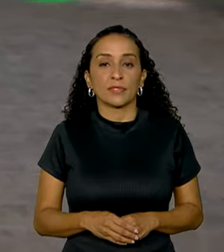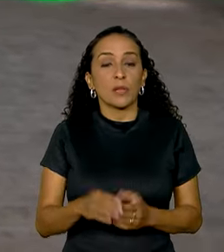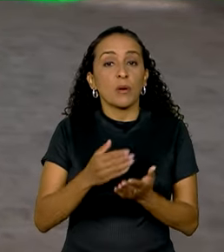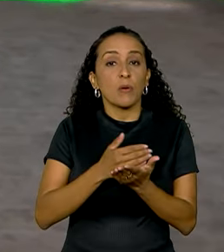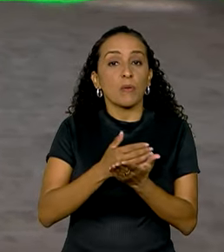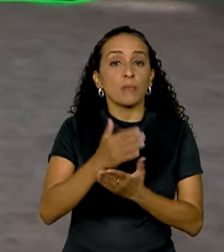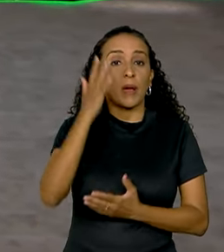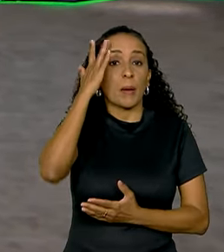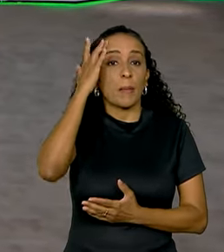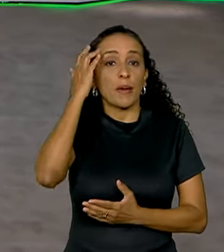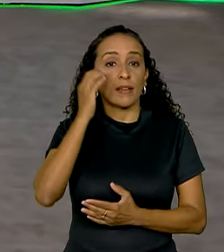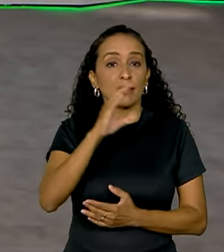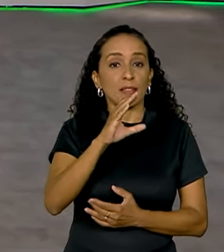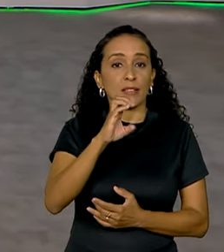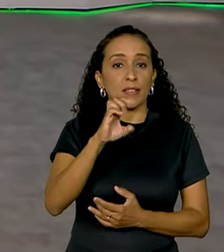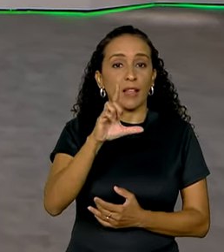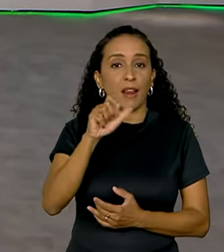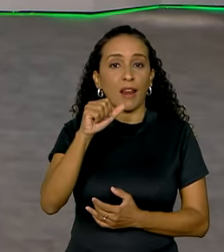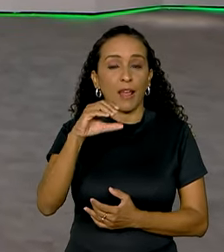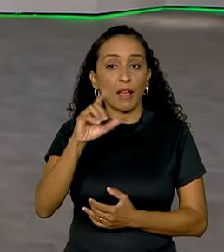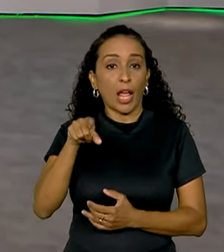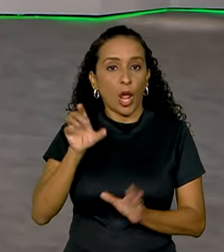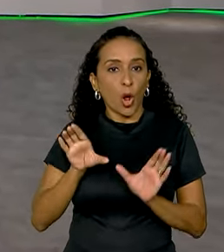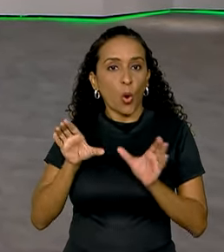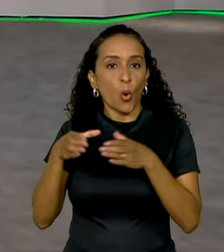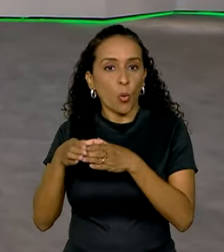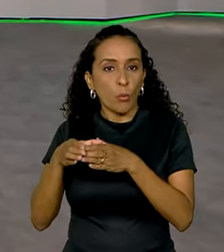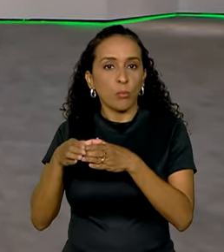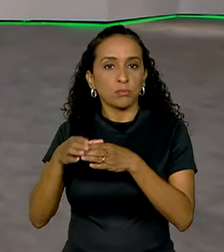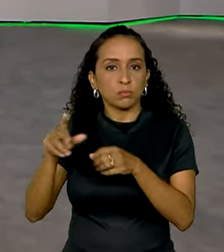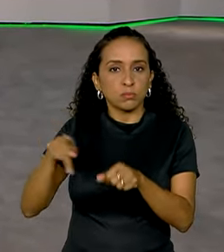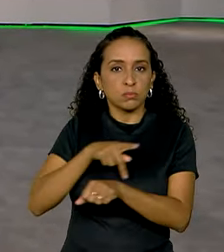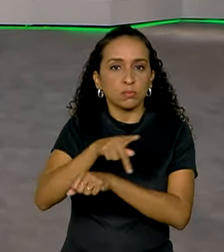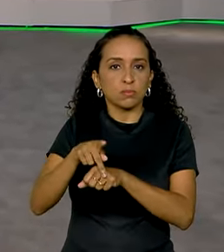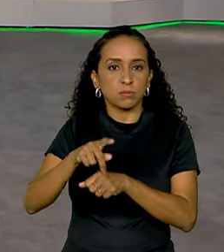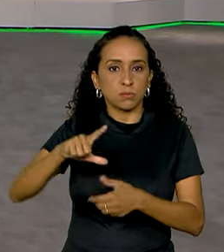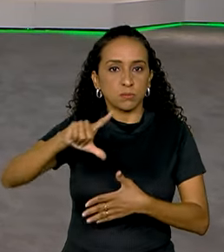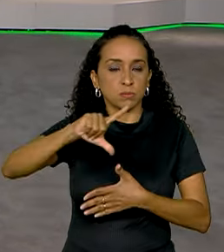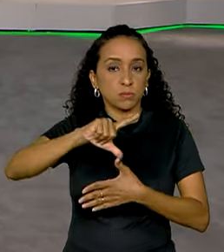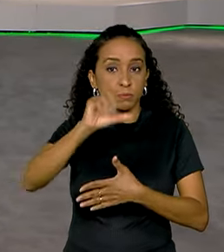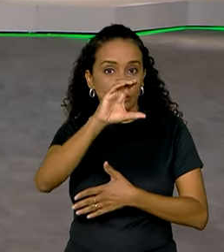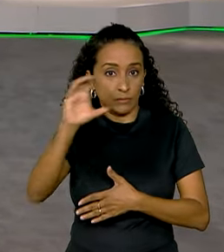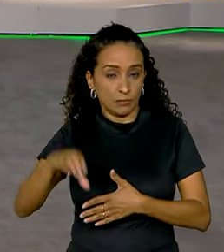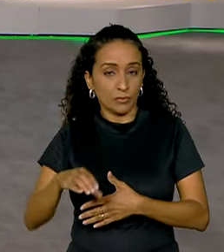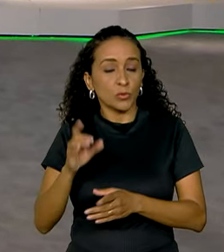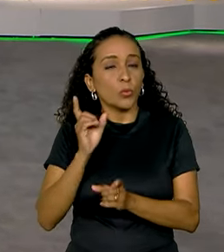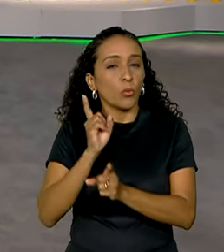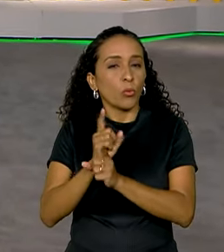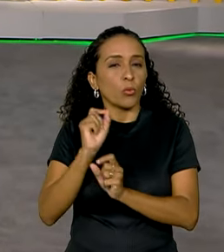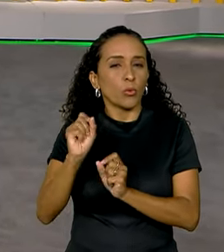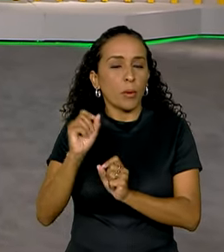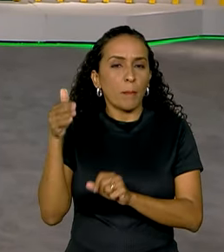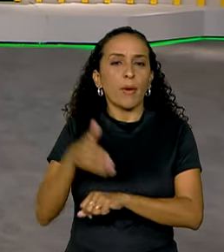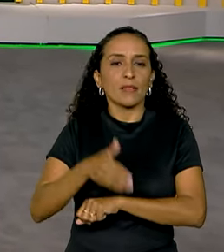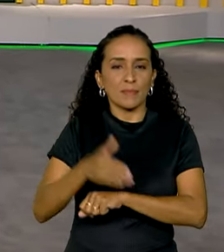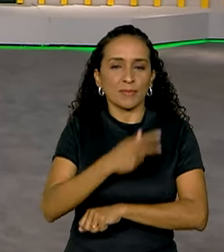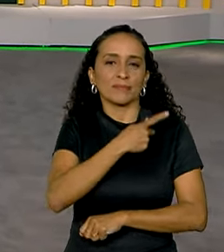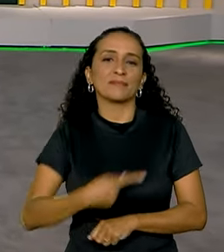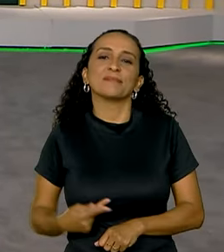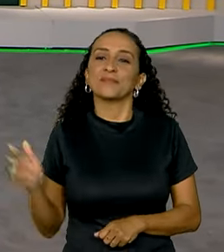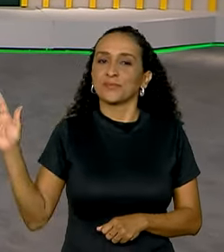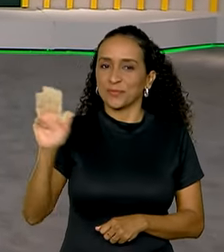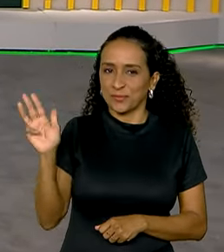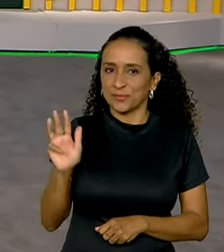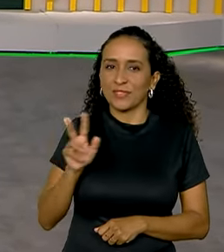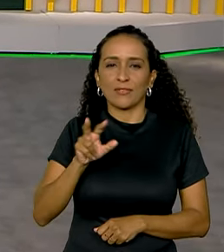Começa amanhã a CELAC, a cúpula dos países da América Latina e Caribe. O encontro terá a participação do presidente Lula